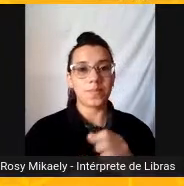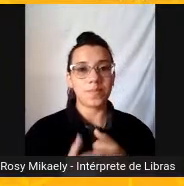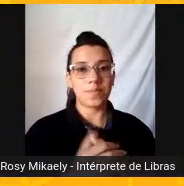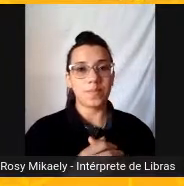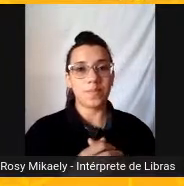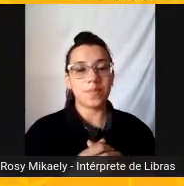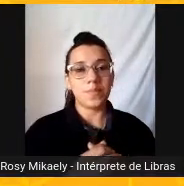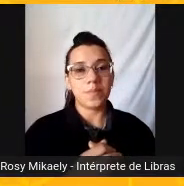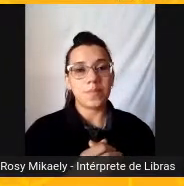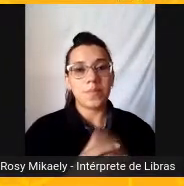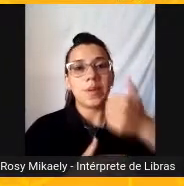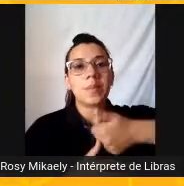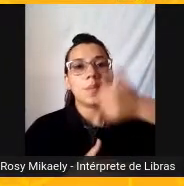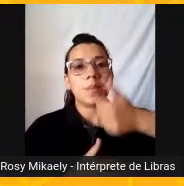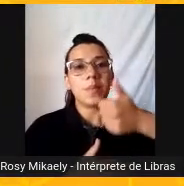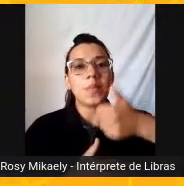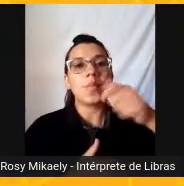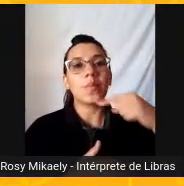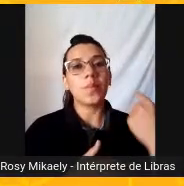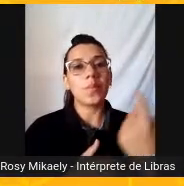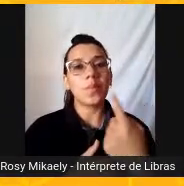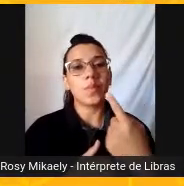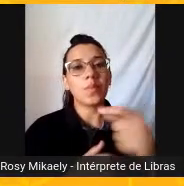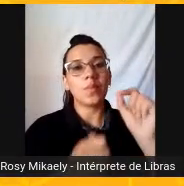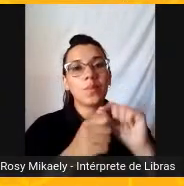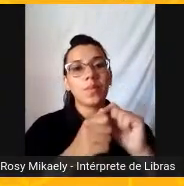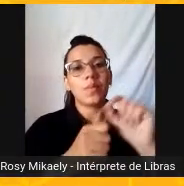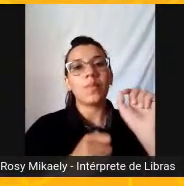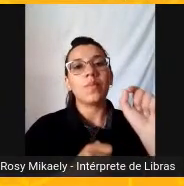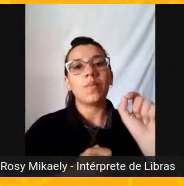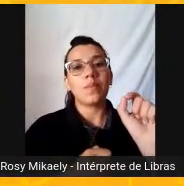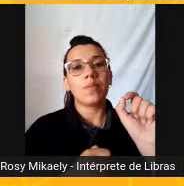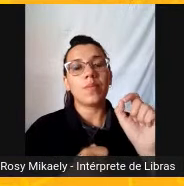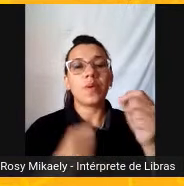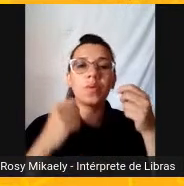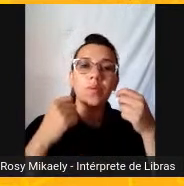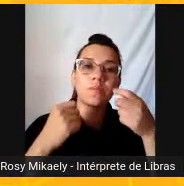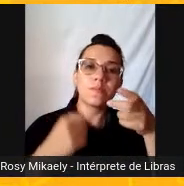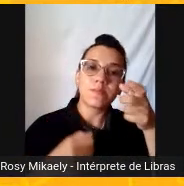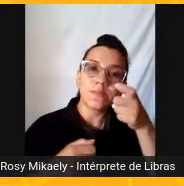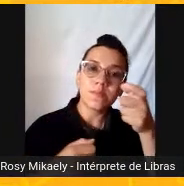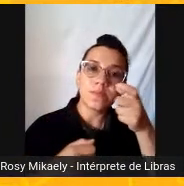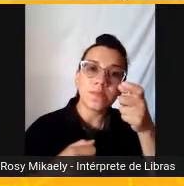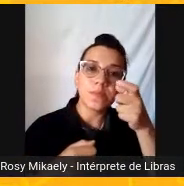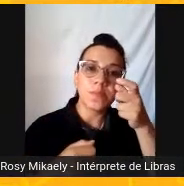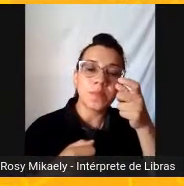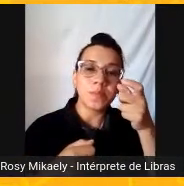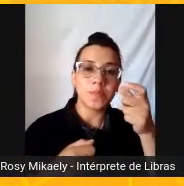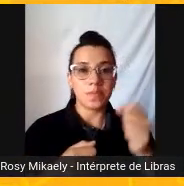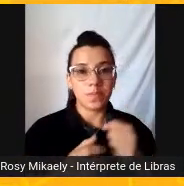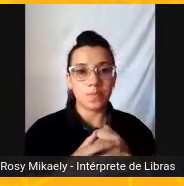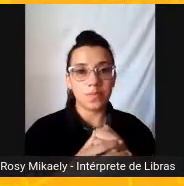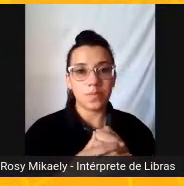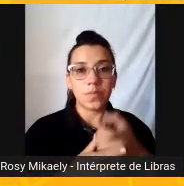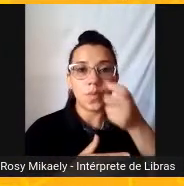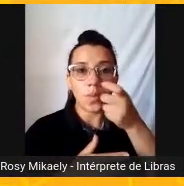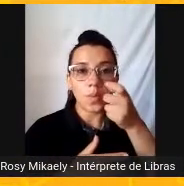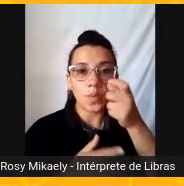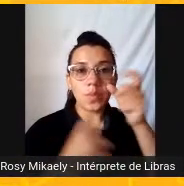coisa que a gente faz Para responder uma questão do Enem É observar a fonte Observar o título